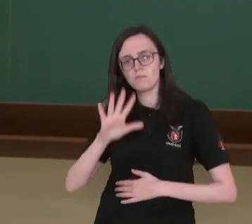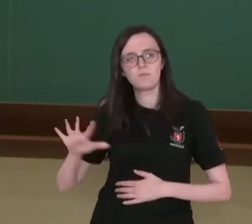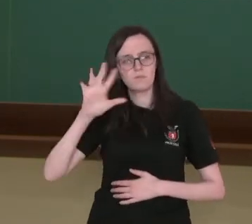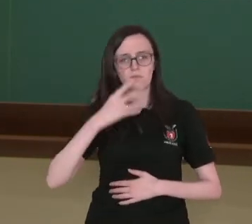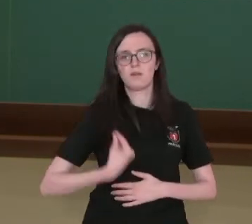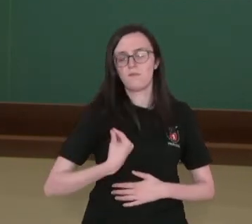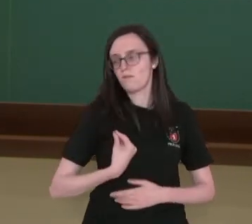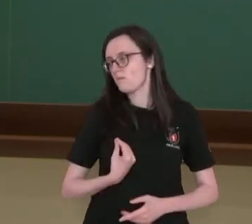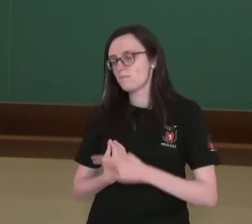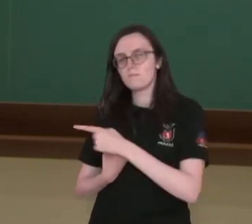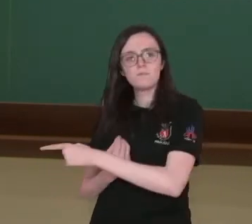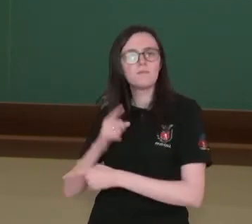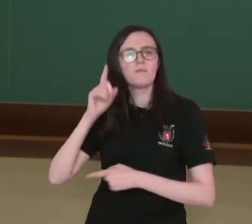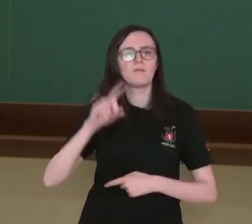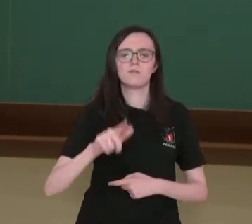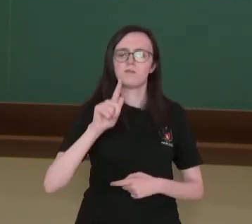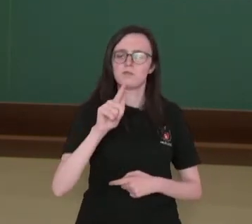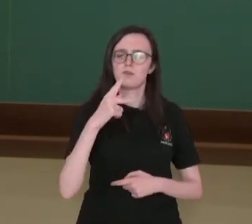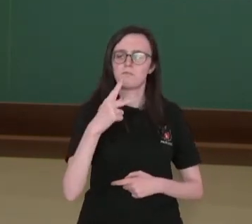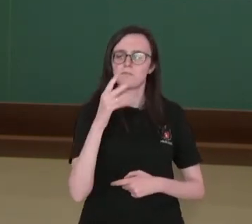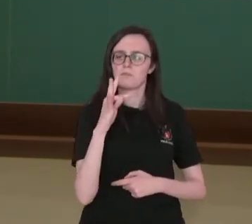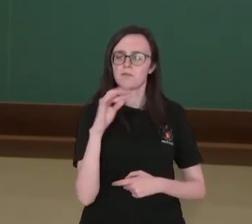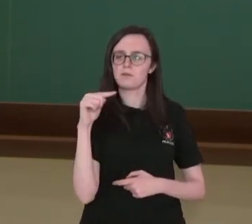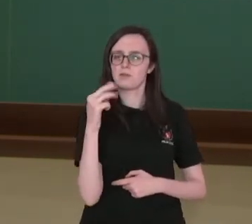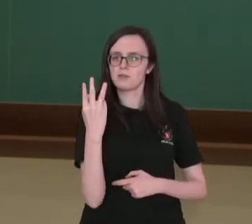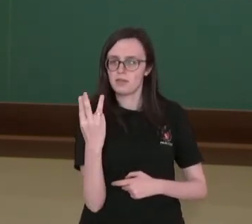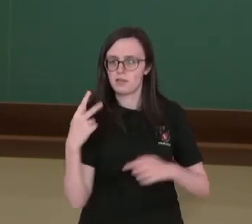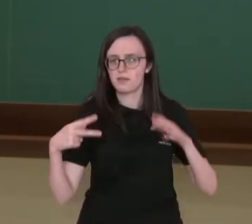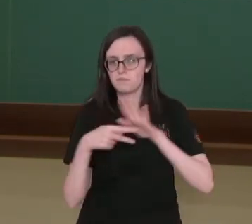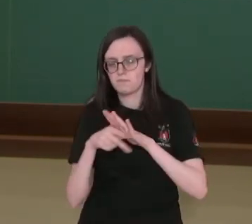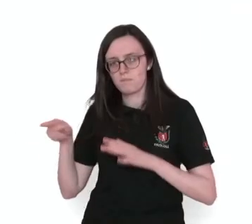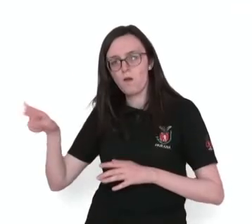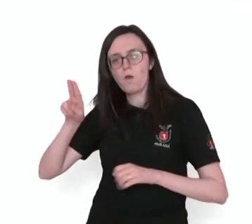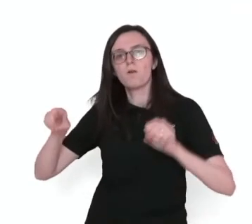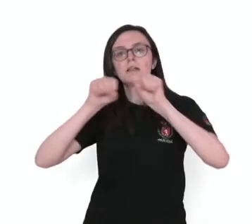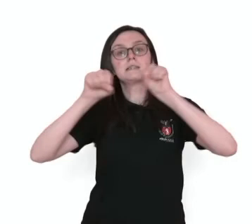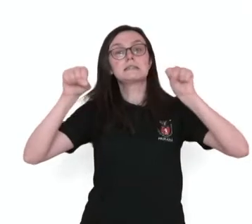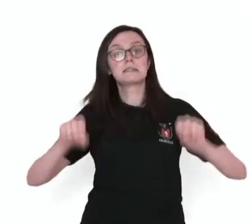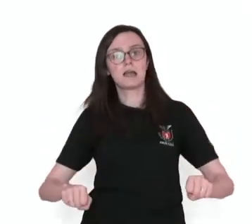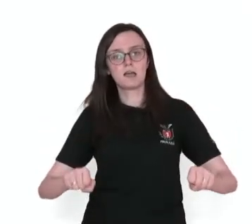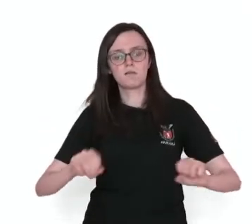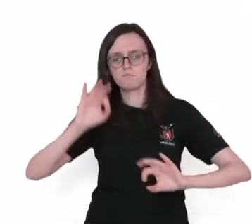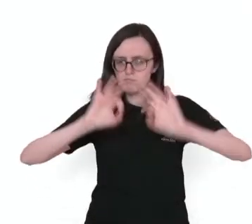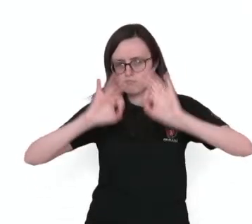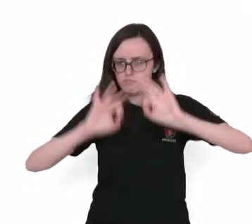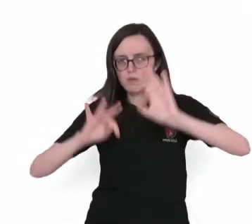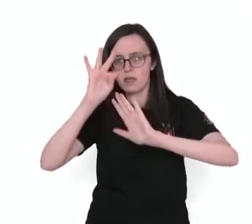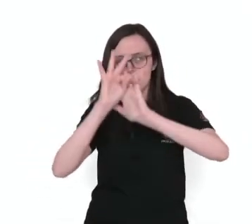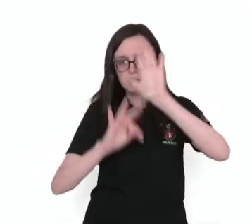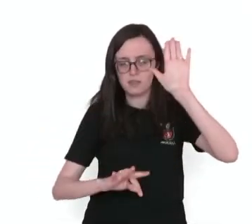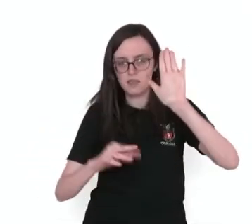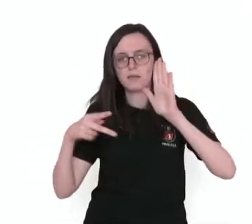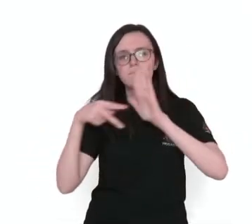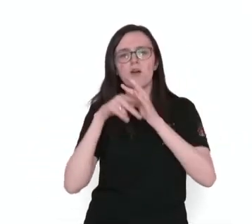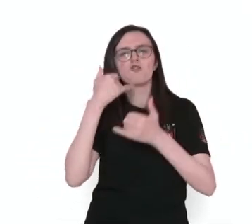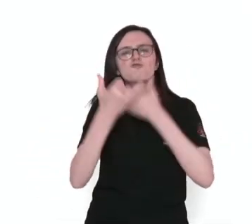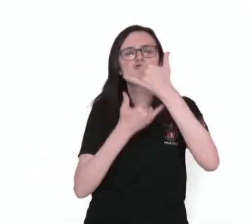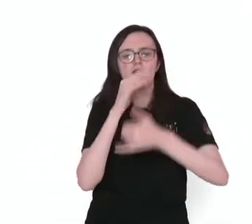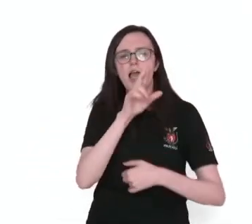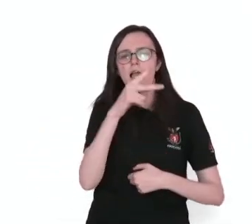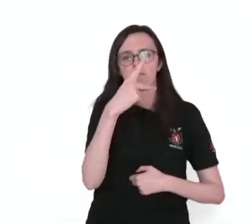GP3 e com o uso da plataforma Aldungeon, projetada para gerar textos para um jogo de RPG,